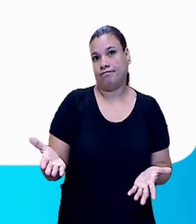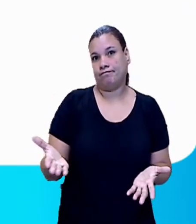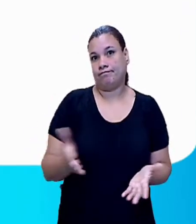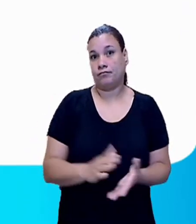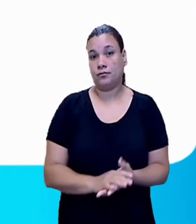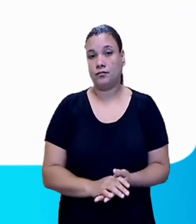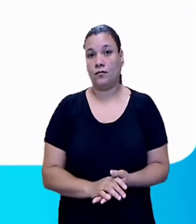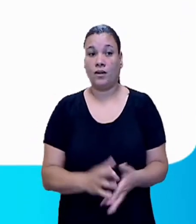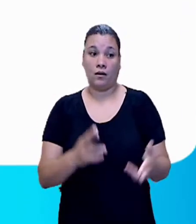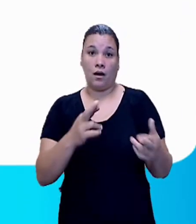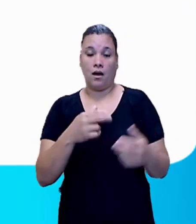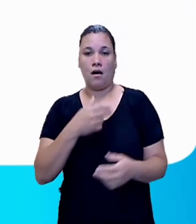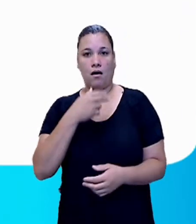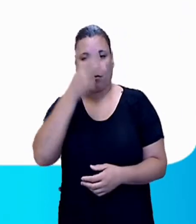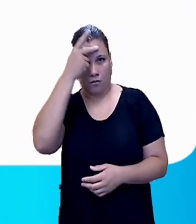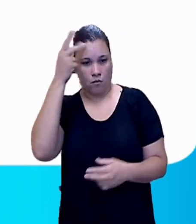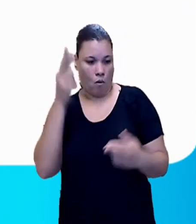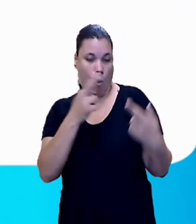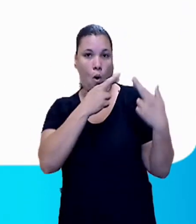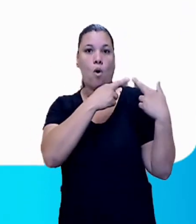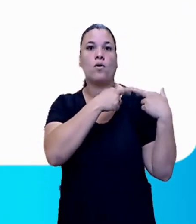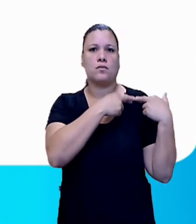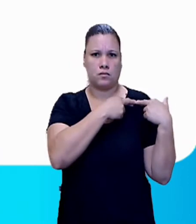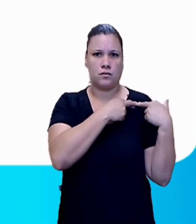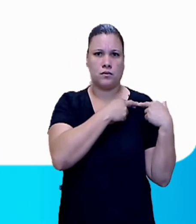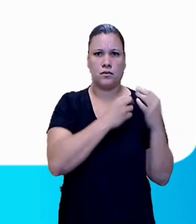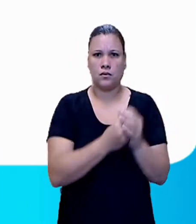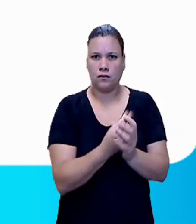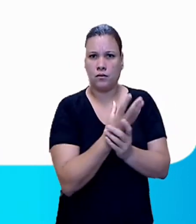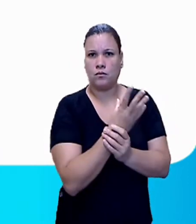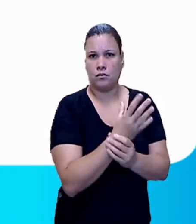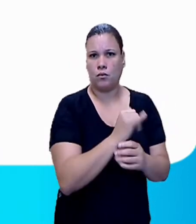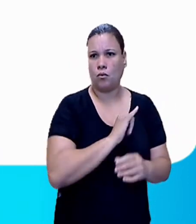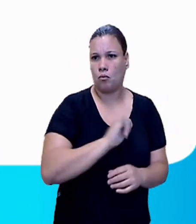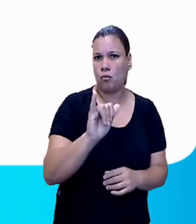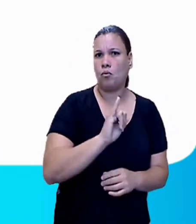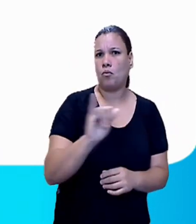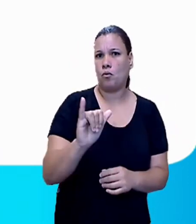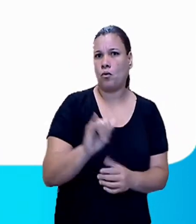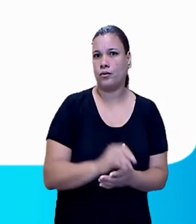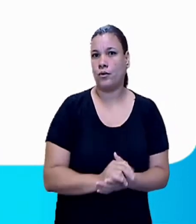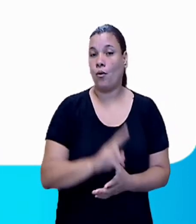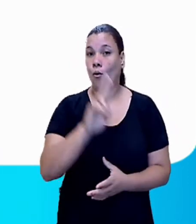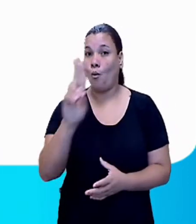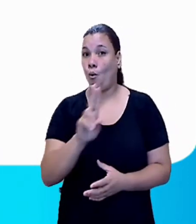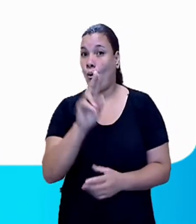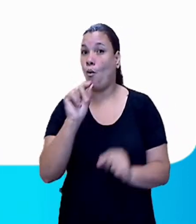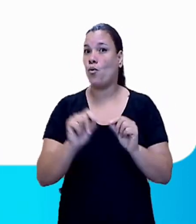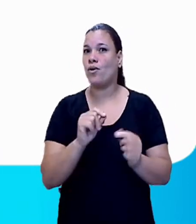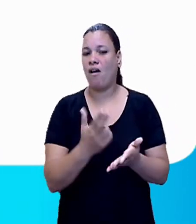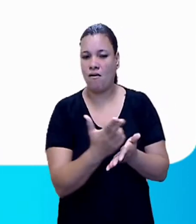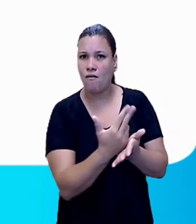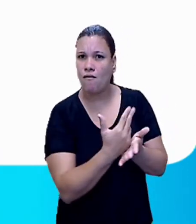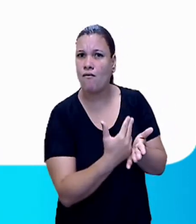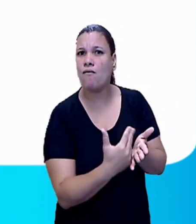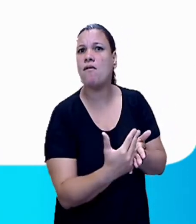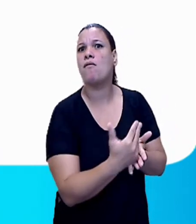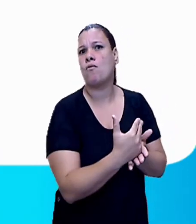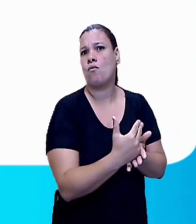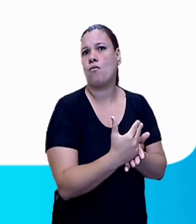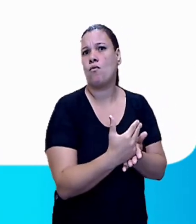responsáveis que produzem esses anúncios, eles utilizam de imagem e até mesmo de uma linguagem